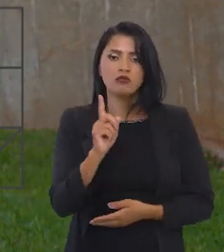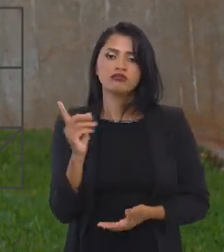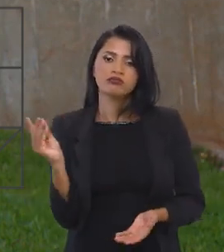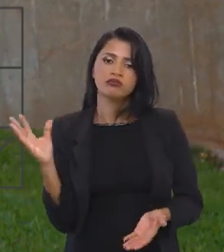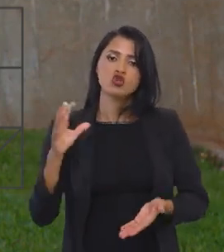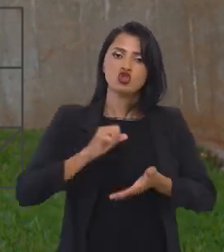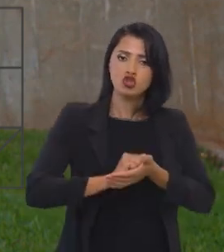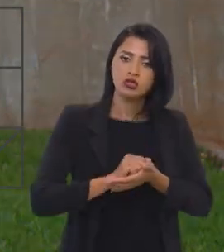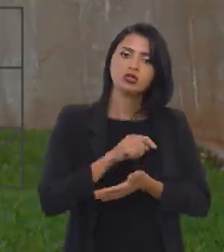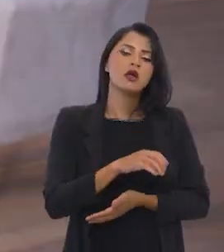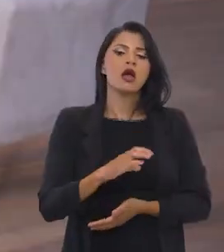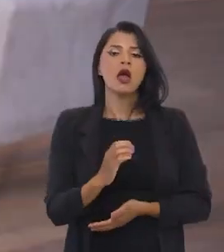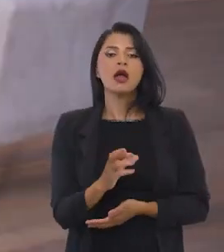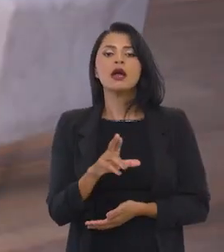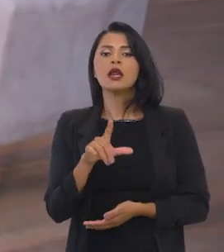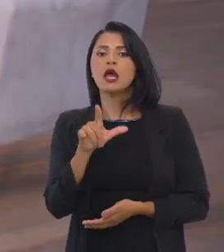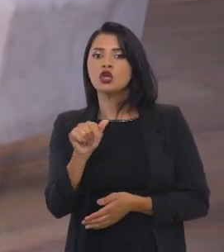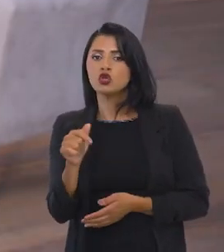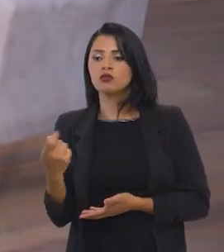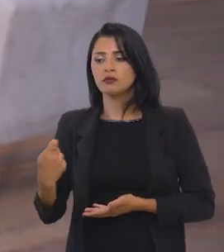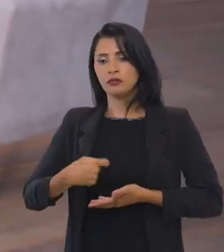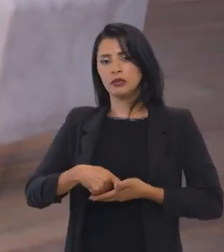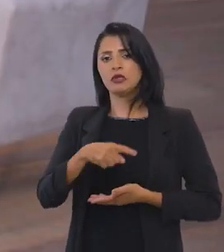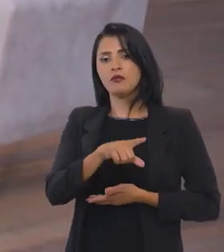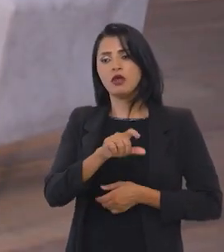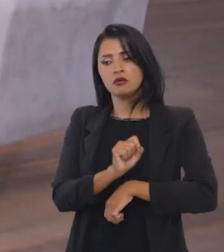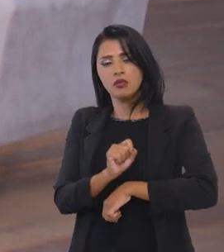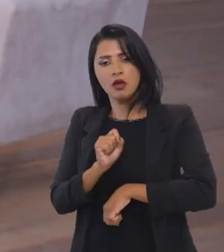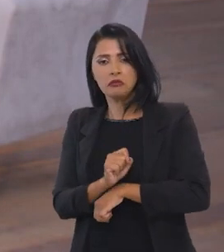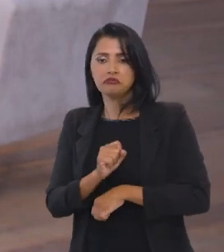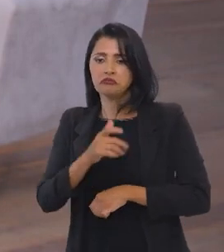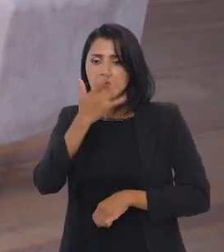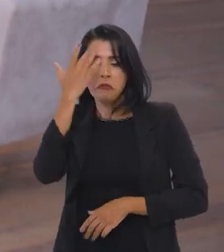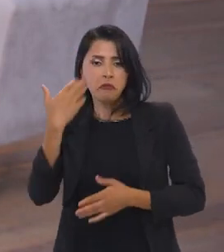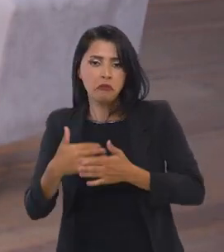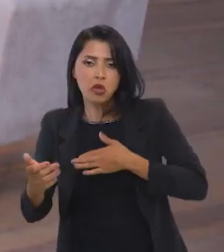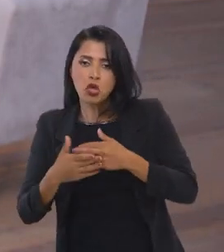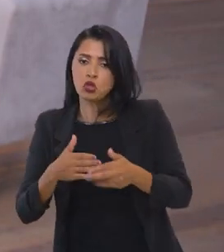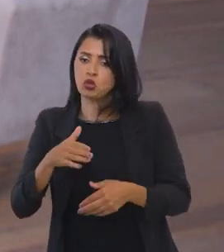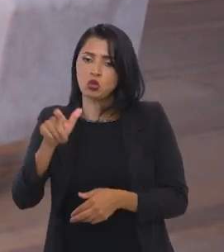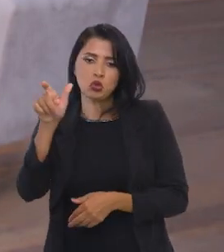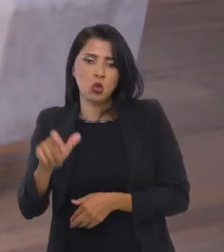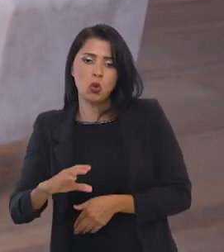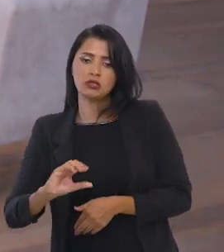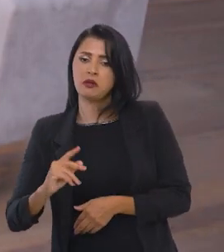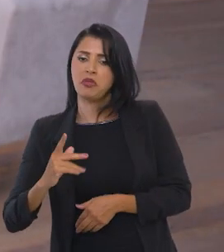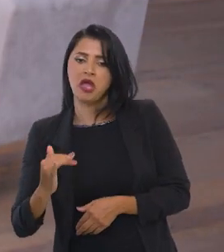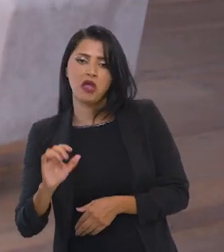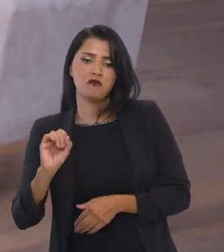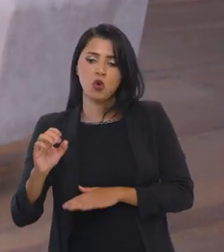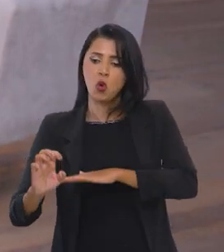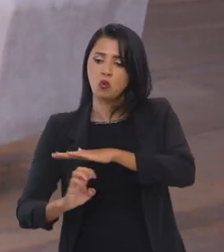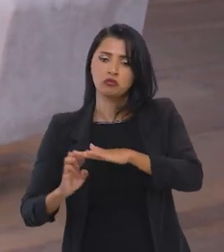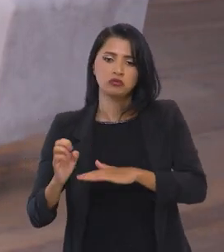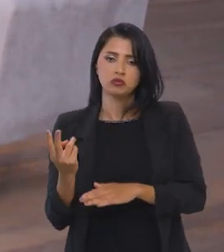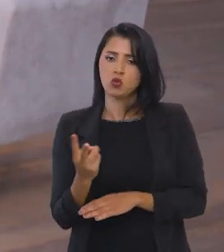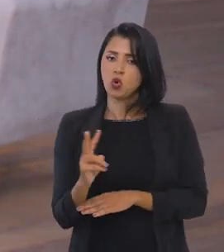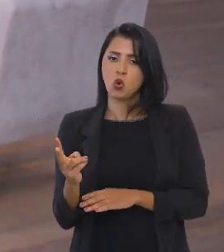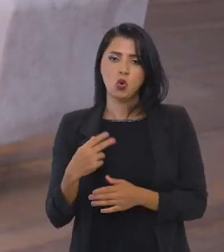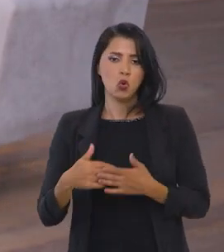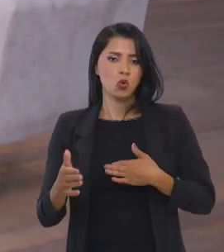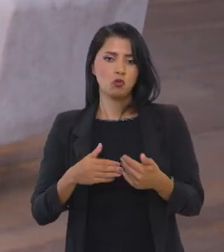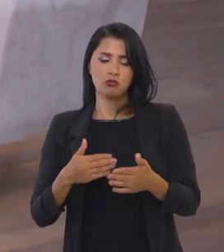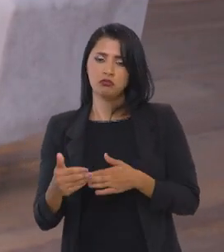ele vira um crédito, é um ativo a receber da União. Seja pessoa física ou jurídica? Seja pessoa física, seja pessoa jurídica. Empresa. Exatamente.